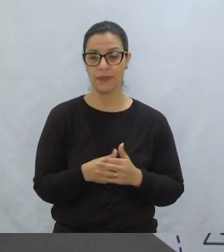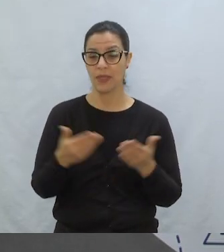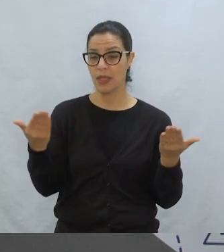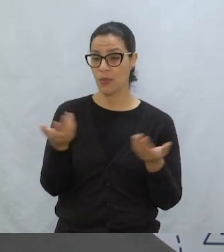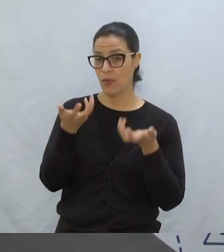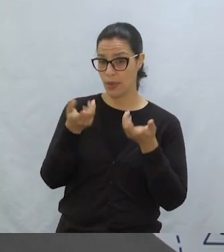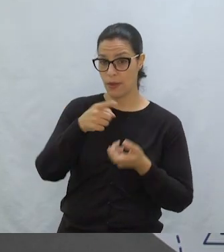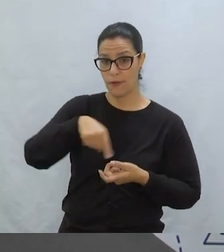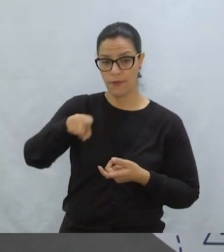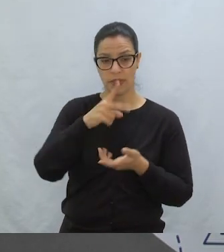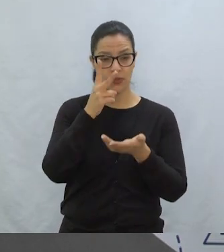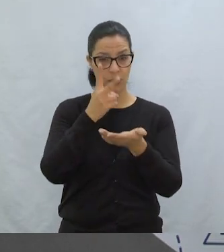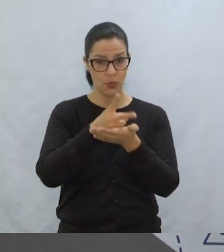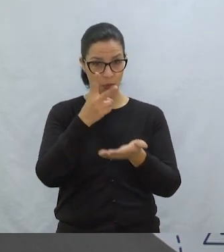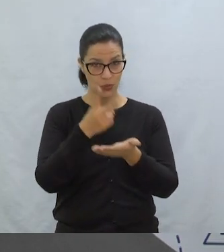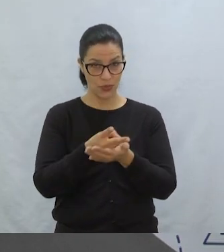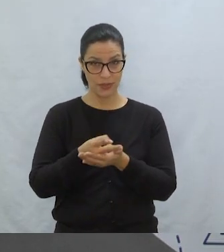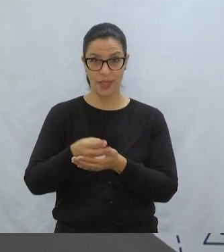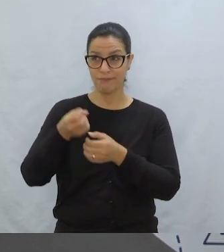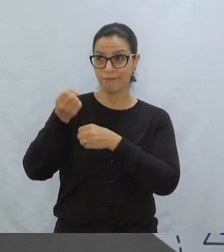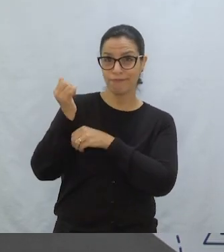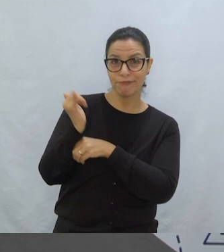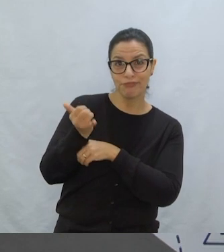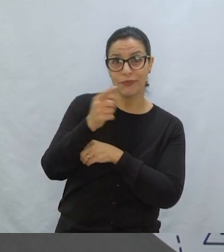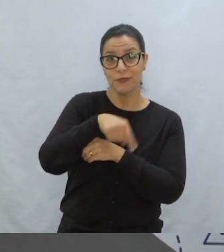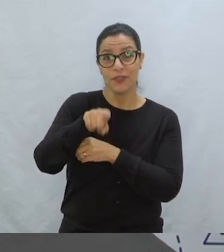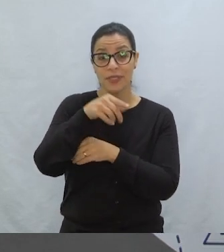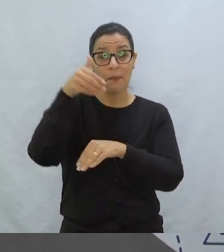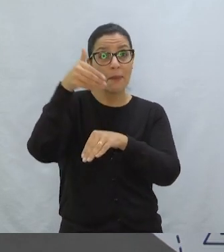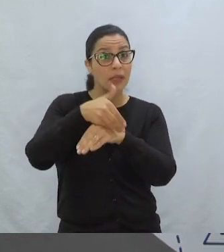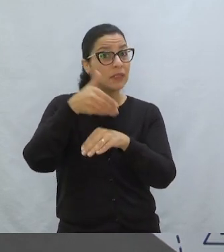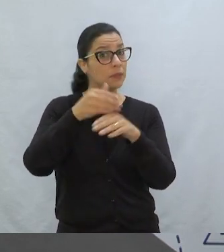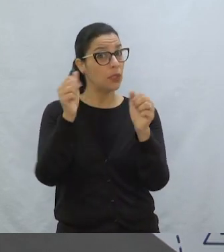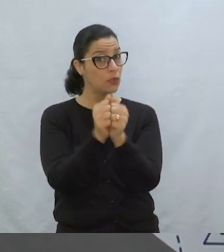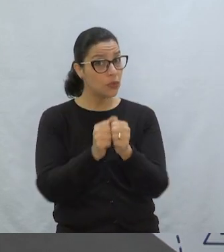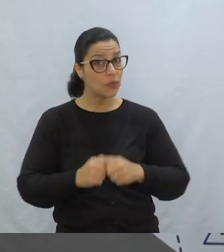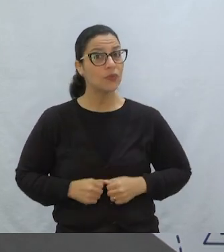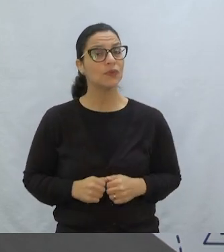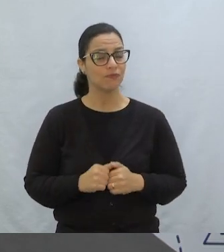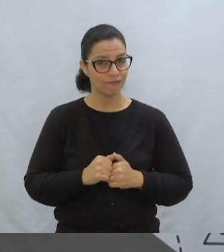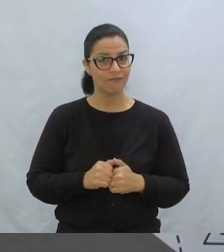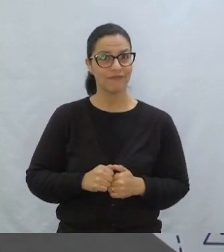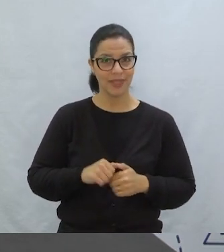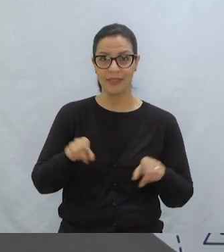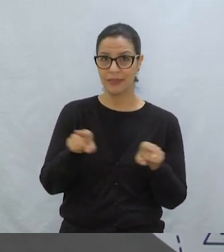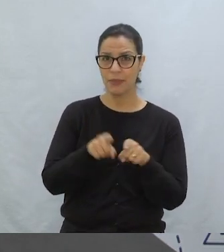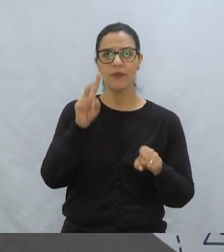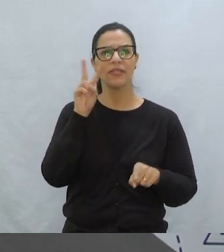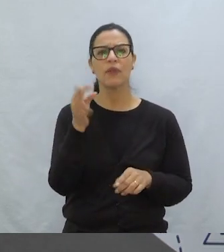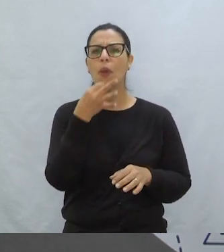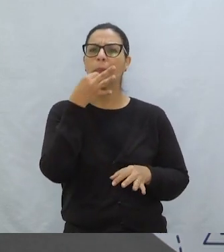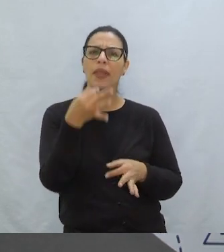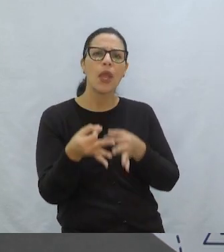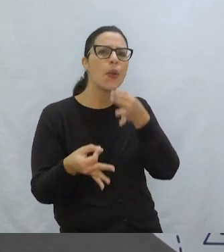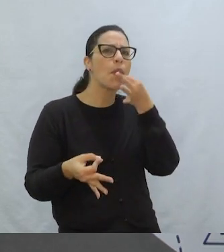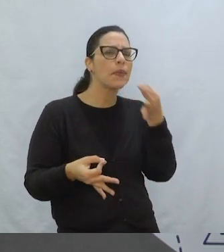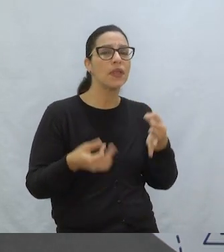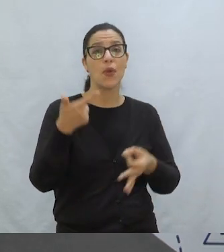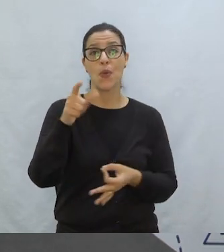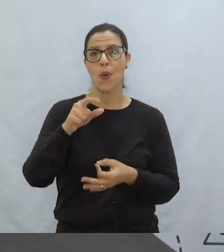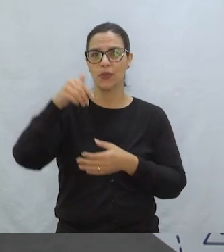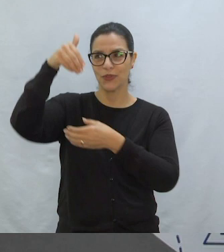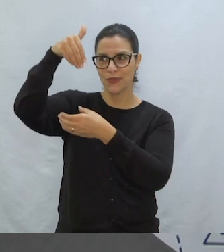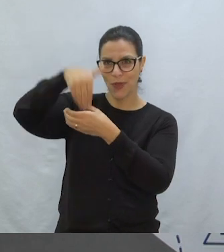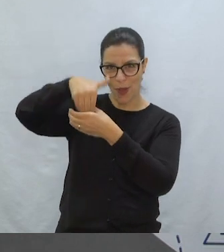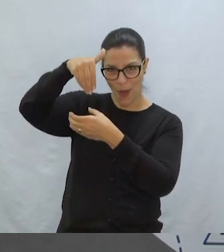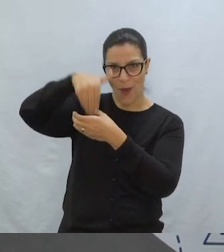E eu quero poder continuar Contando com a sua participação Assim como você viu a opinião